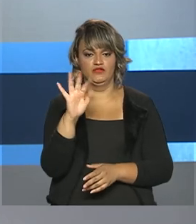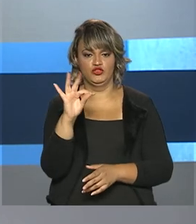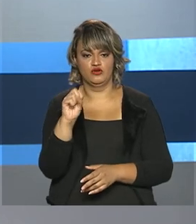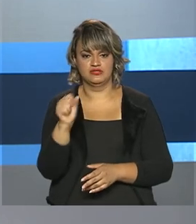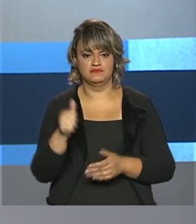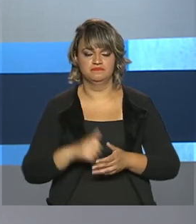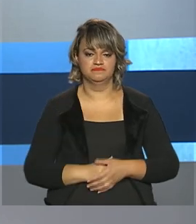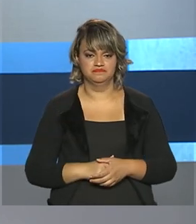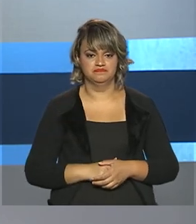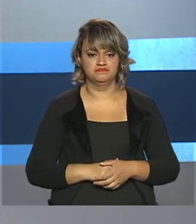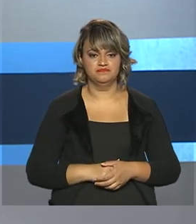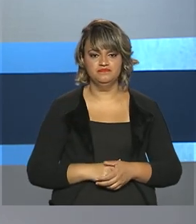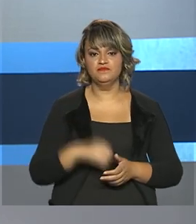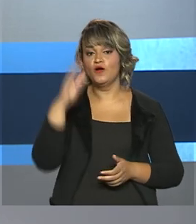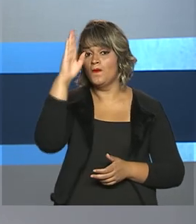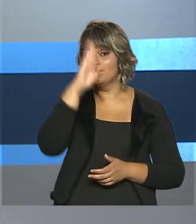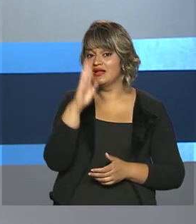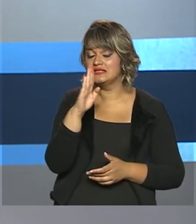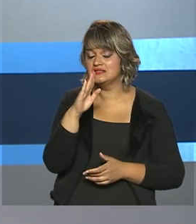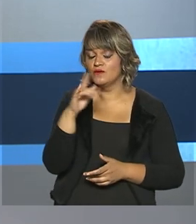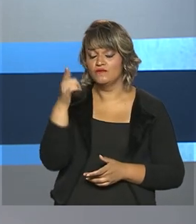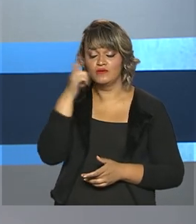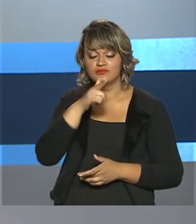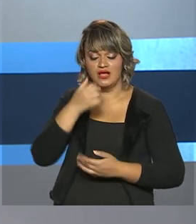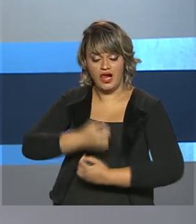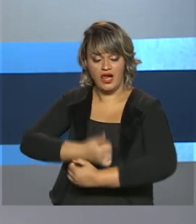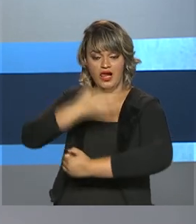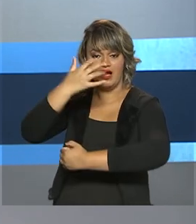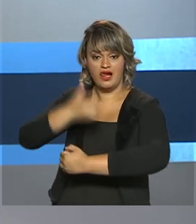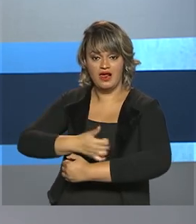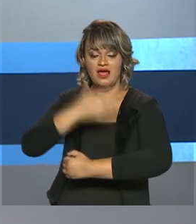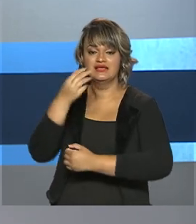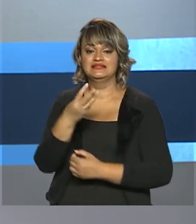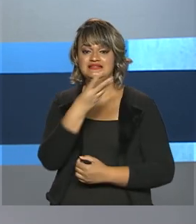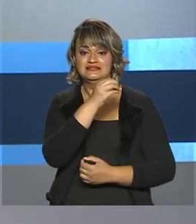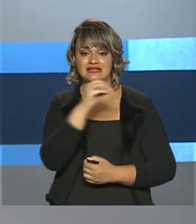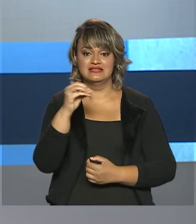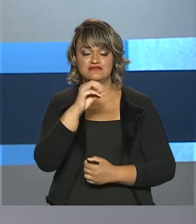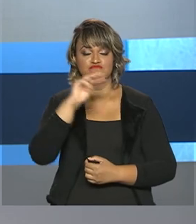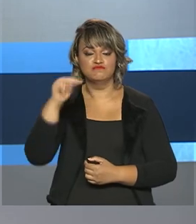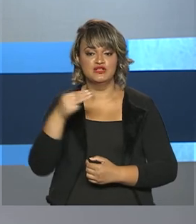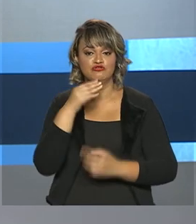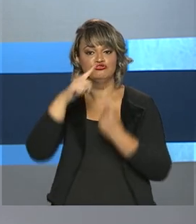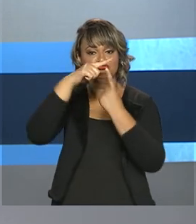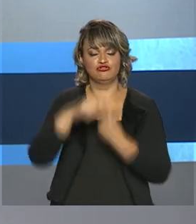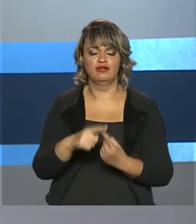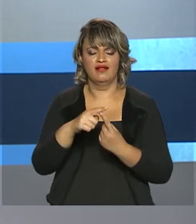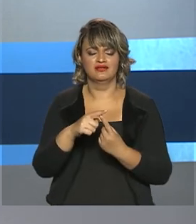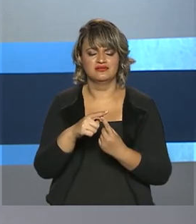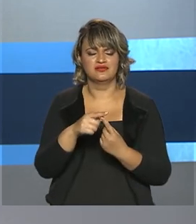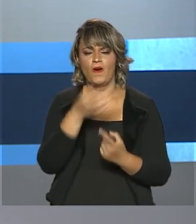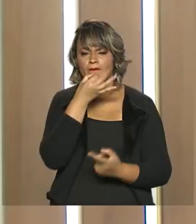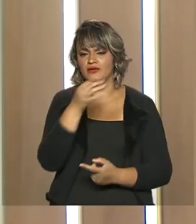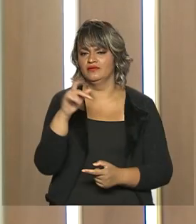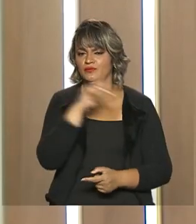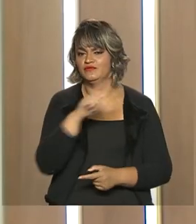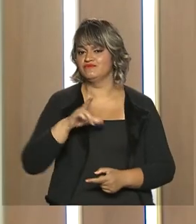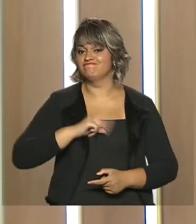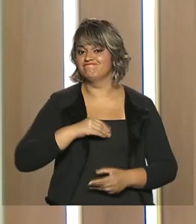O Brasil deve colher nesta safra quase 300 milhões de toneladas de grãos. Quem comenta é Ricardo Caldas.